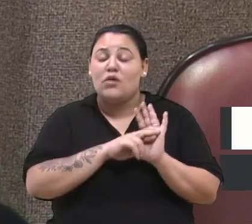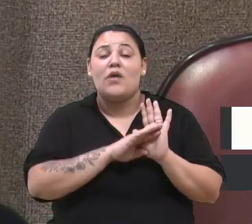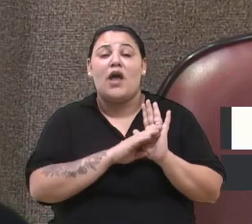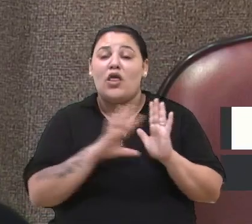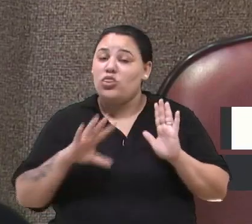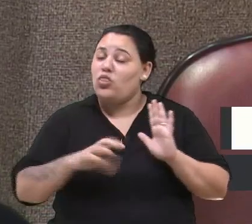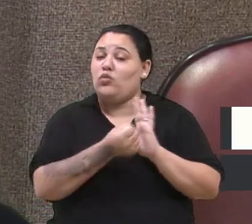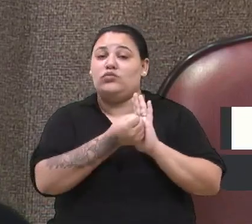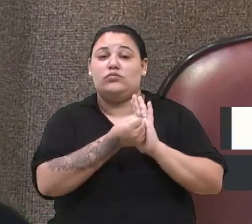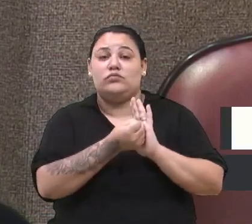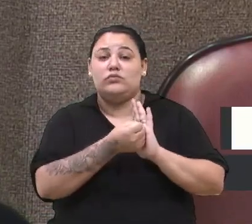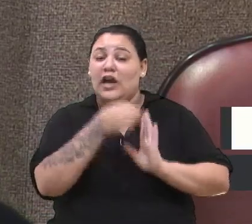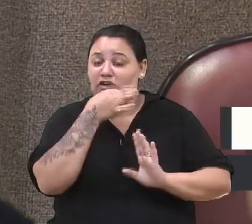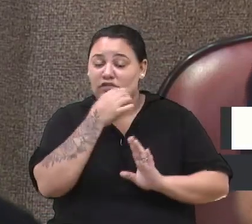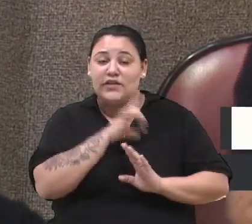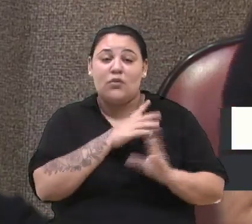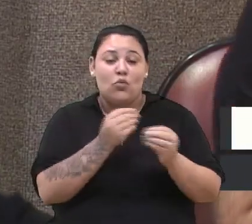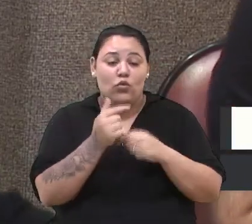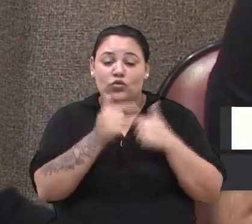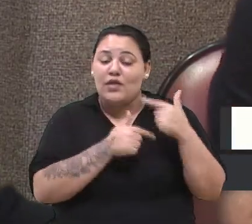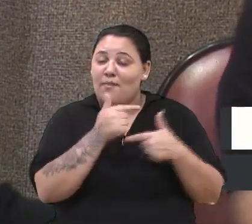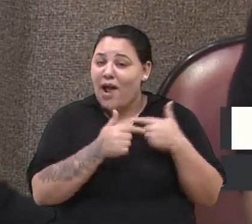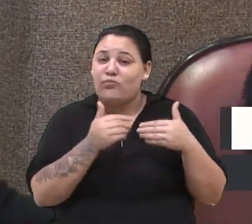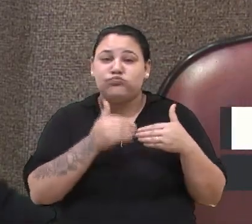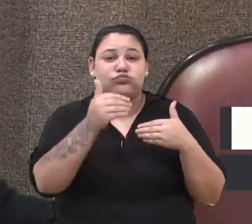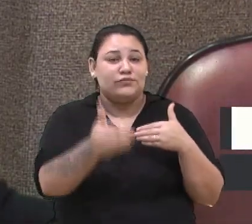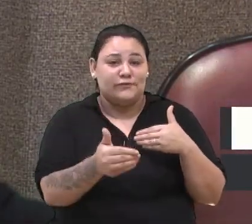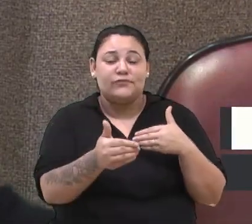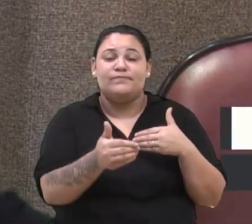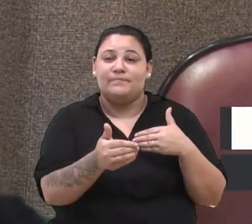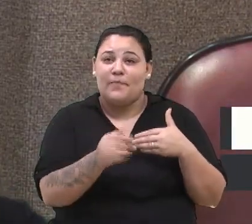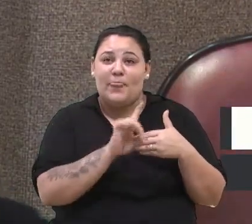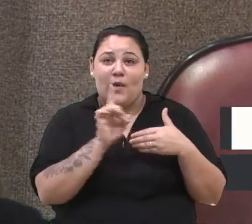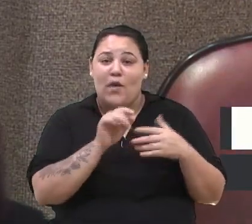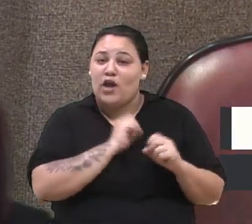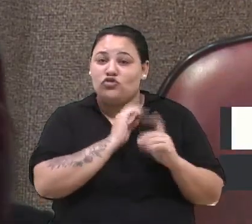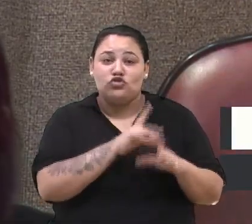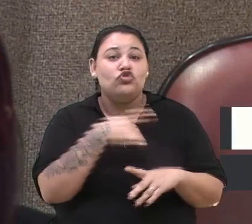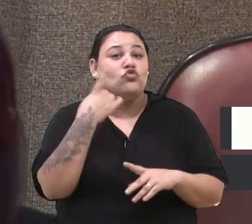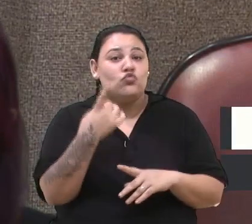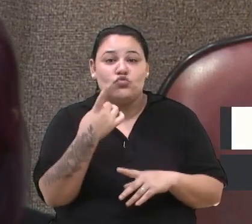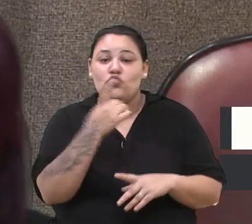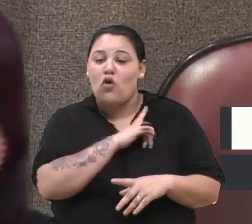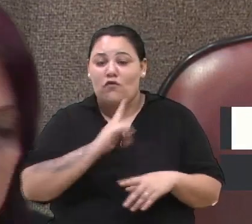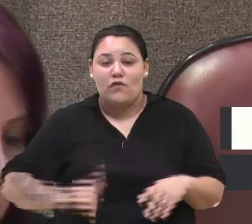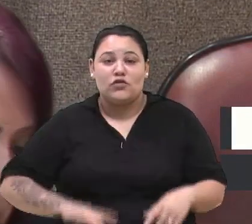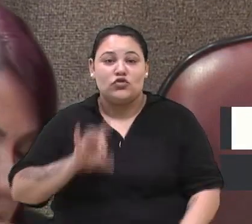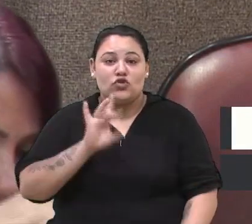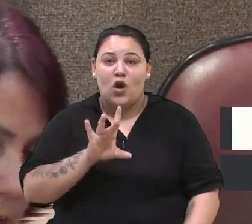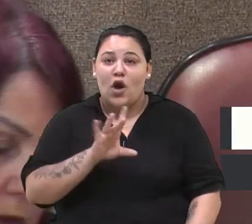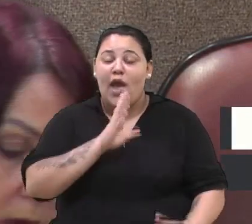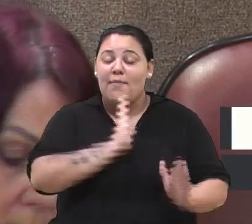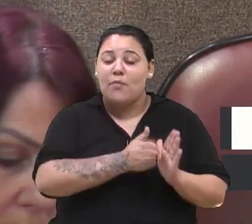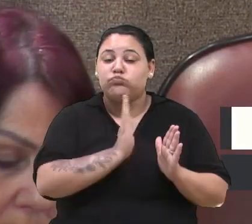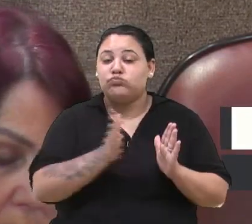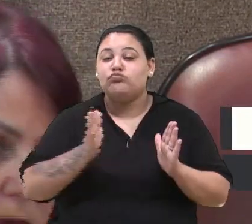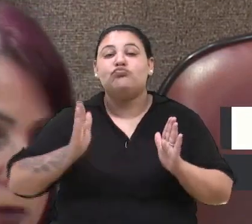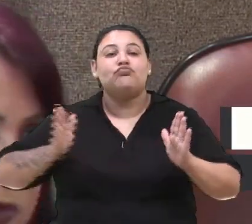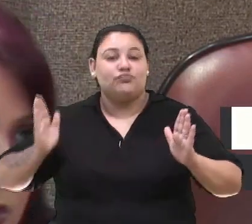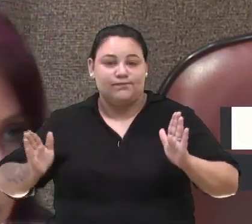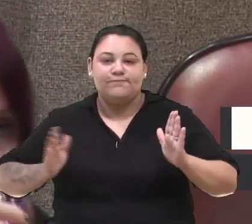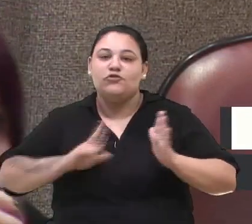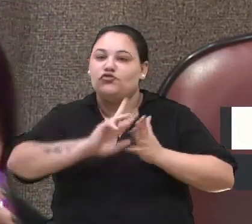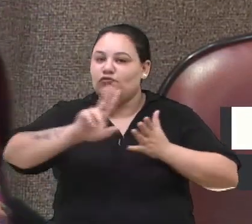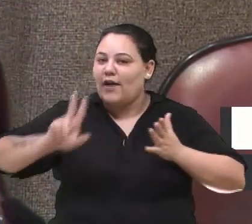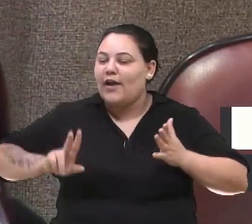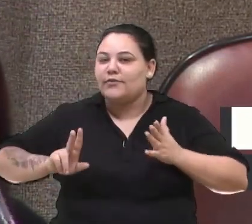Caxias vai ter muito trabalho pela frente, isso não é ação de um governo só, isso é uma sequência de ações de